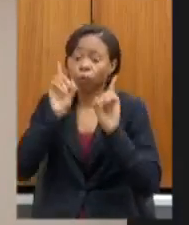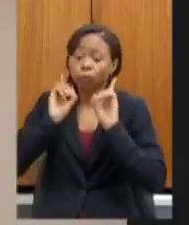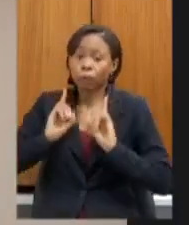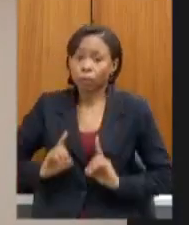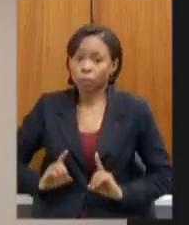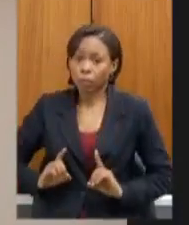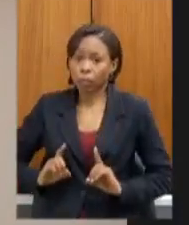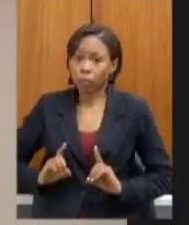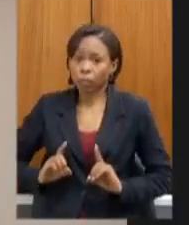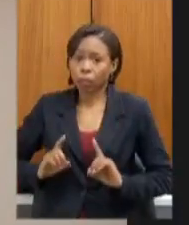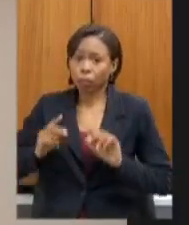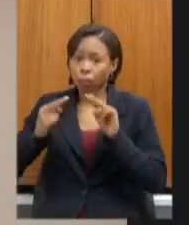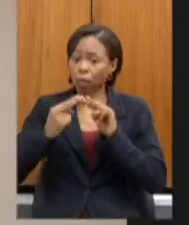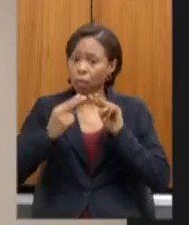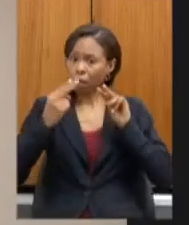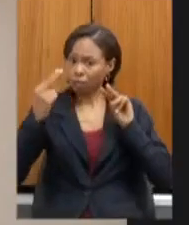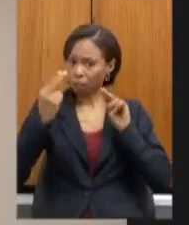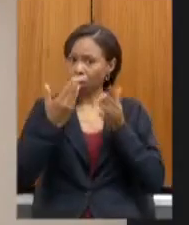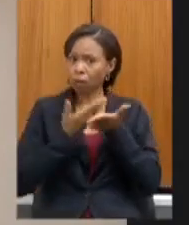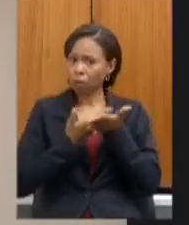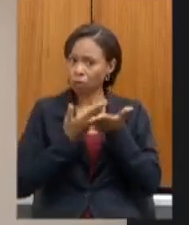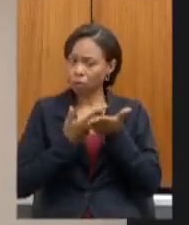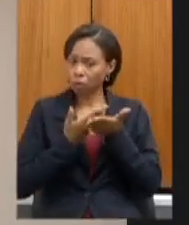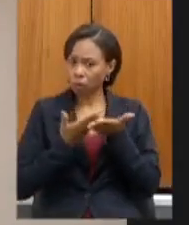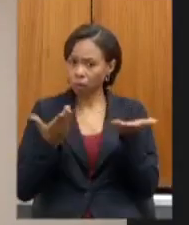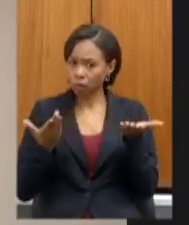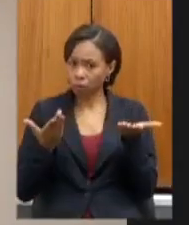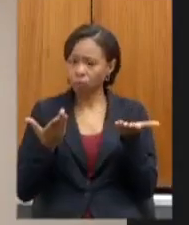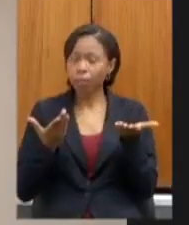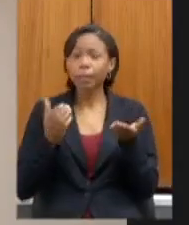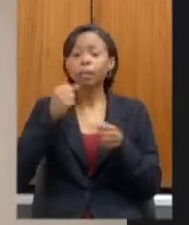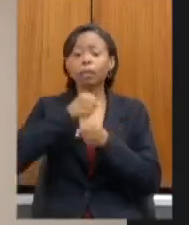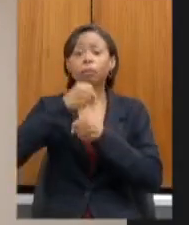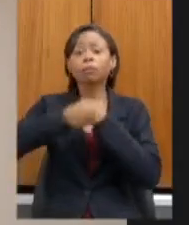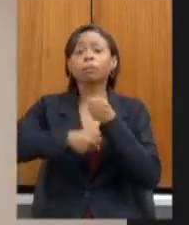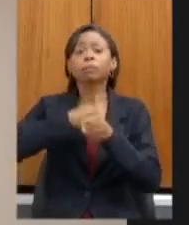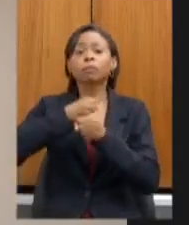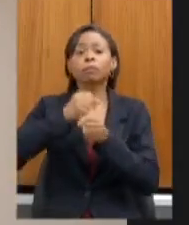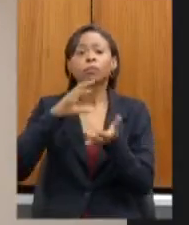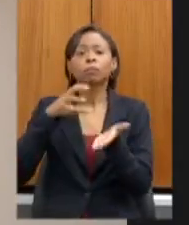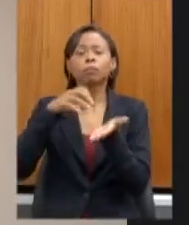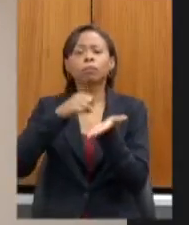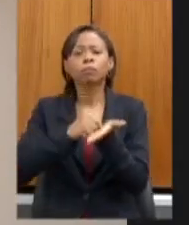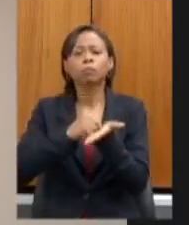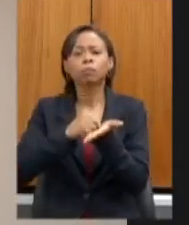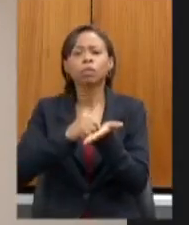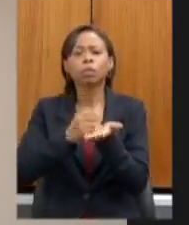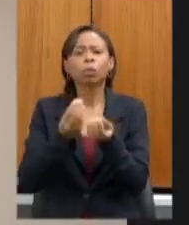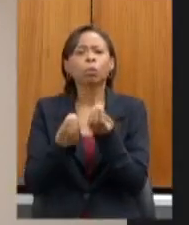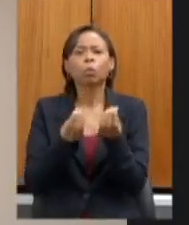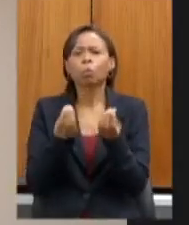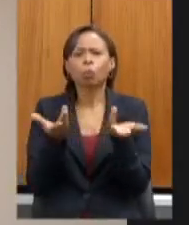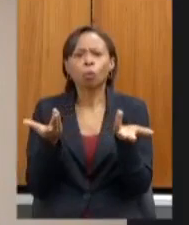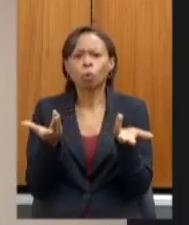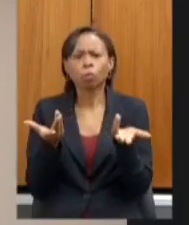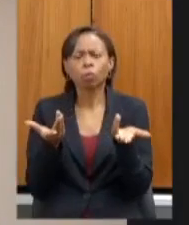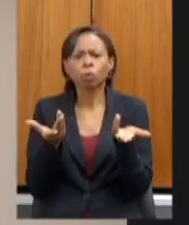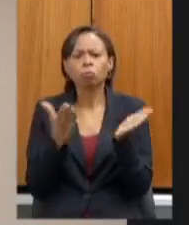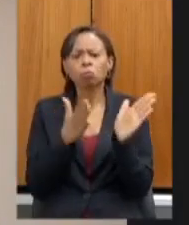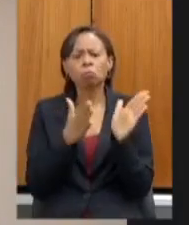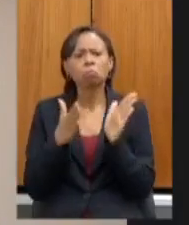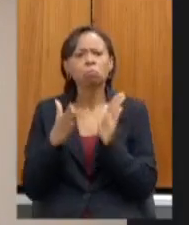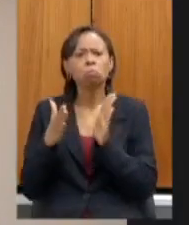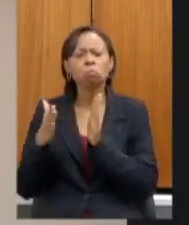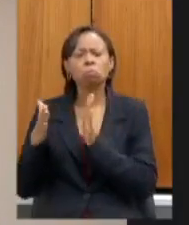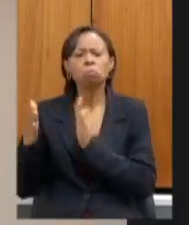às alas remotas e as matrículas para o ano que vem como estão que estágio estão como andam as